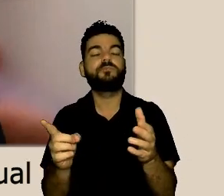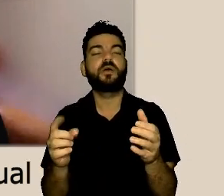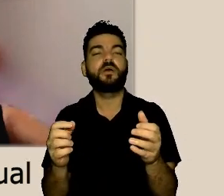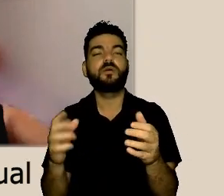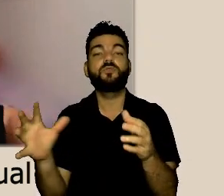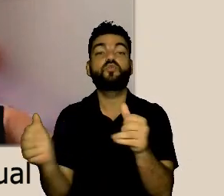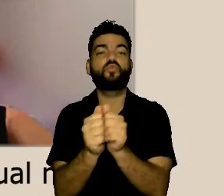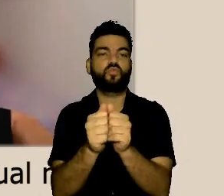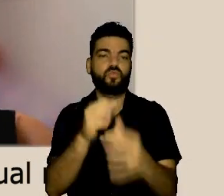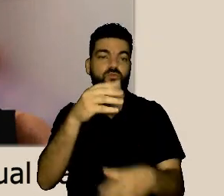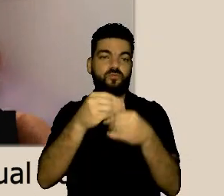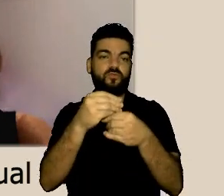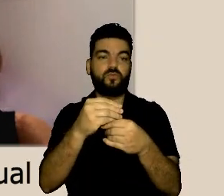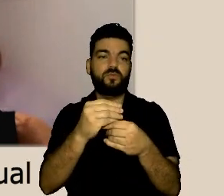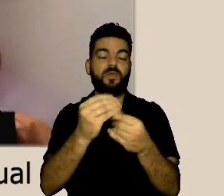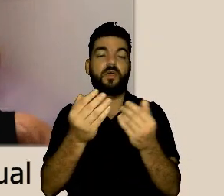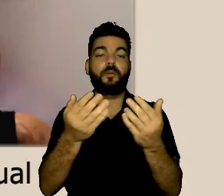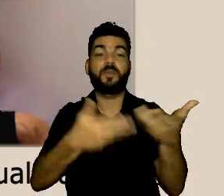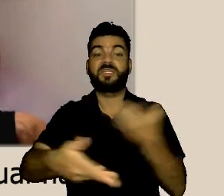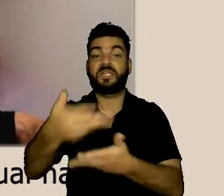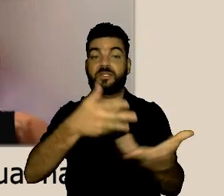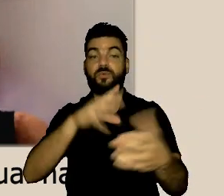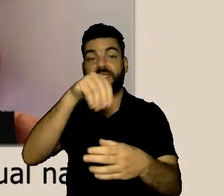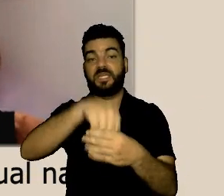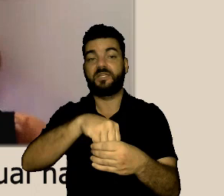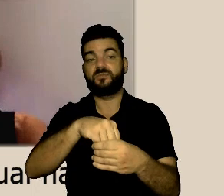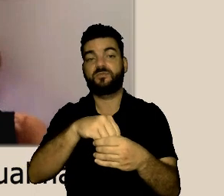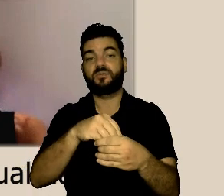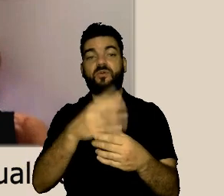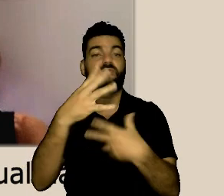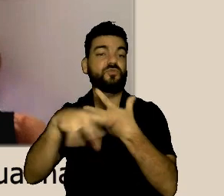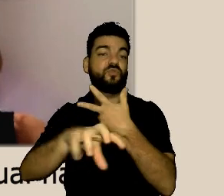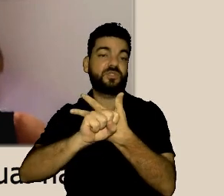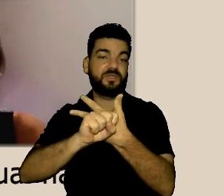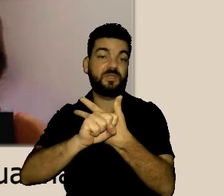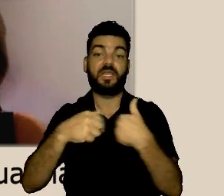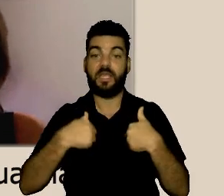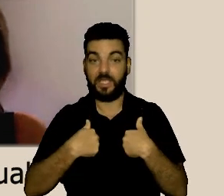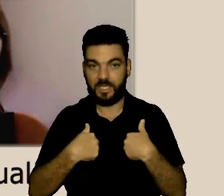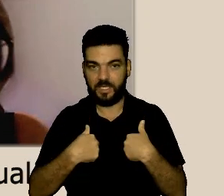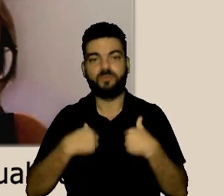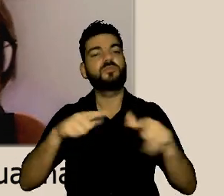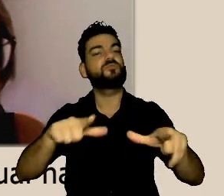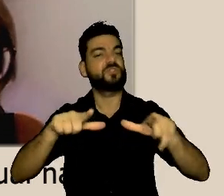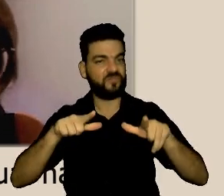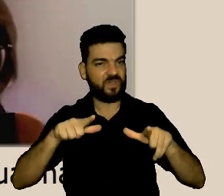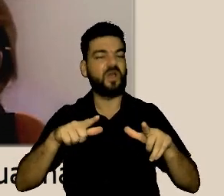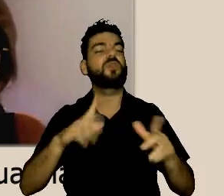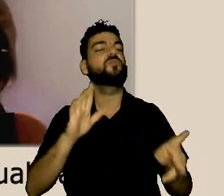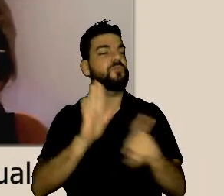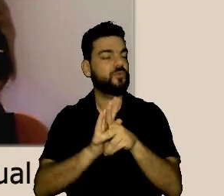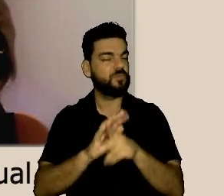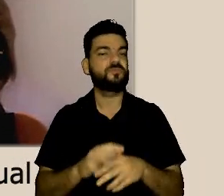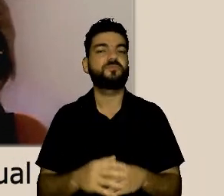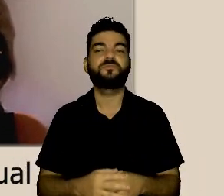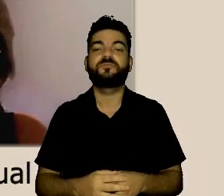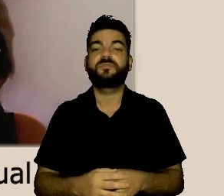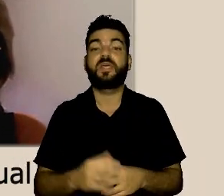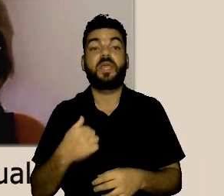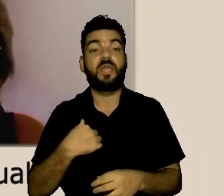precursoras da inclusão da mediação como atribuição das ouvidorias eu sou mediadora